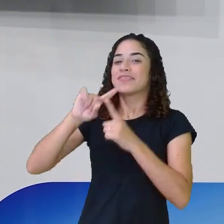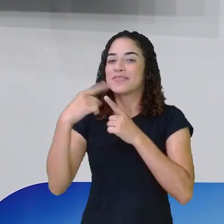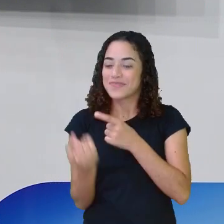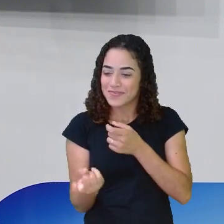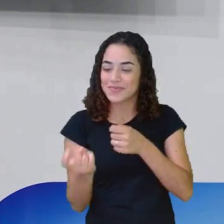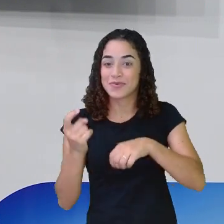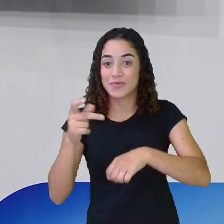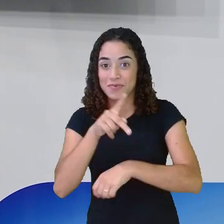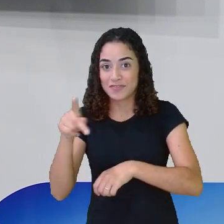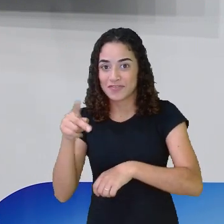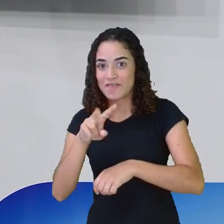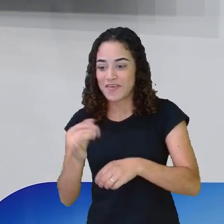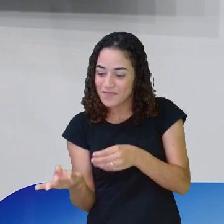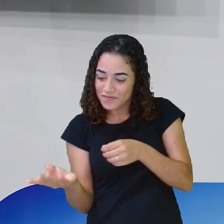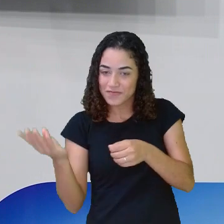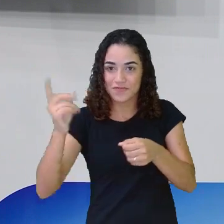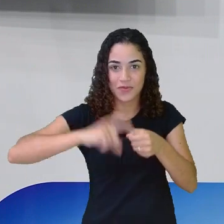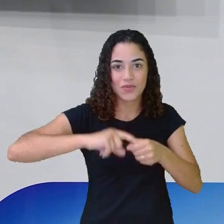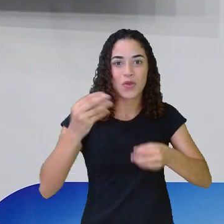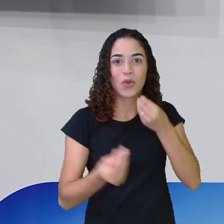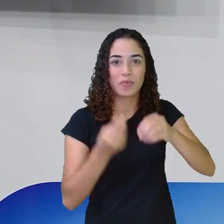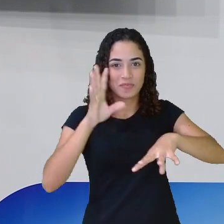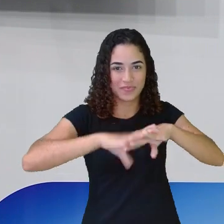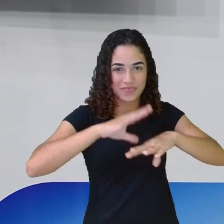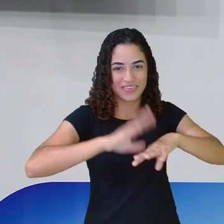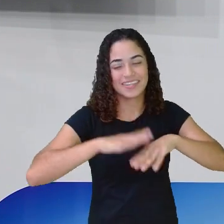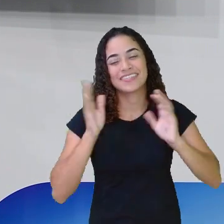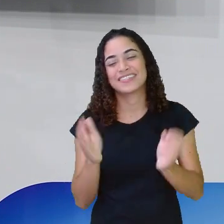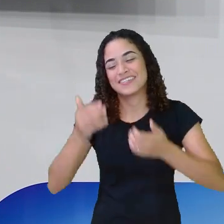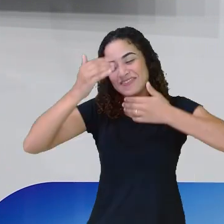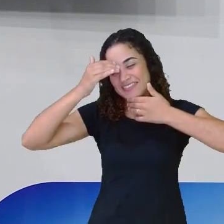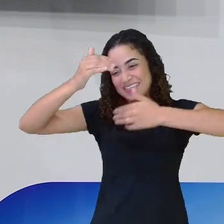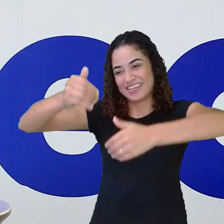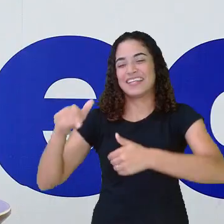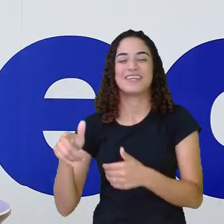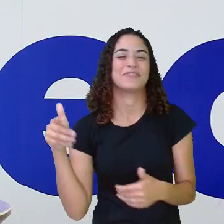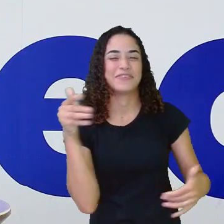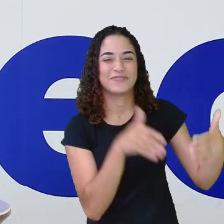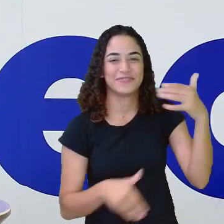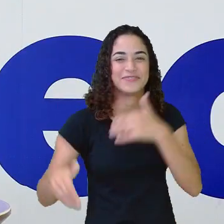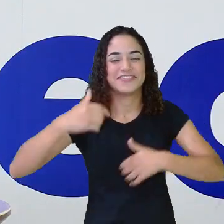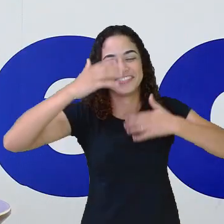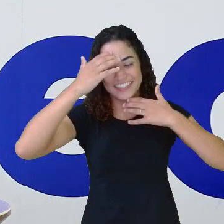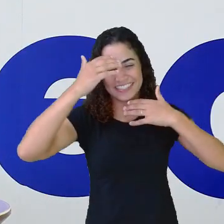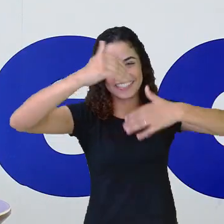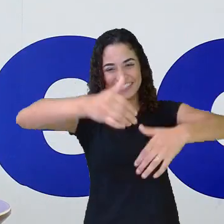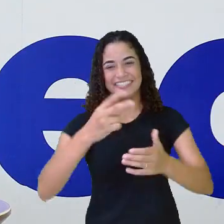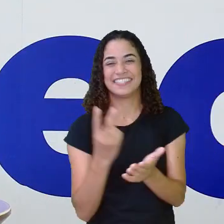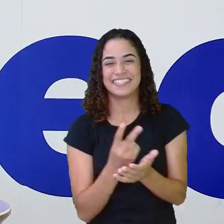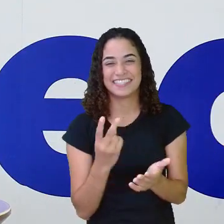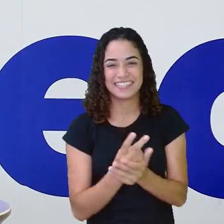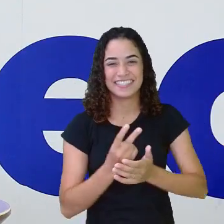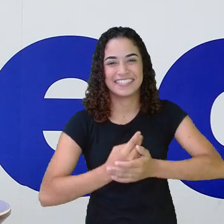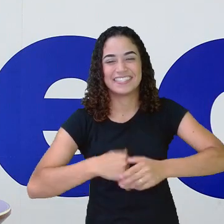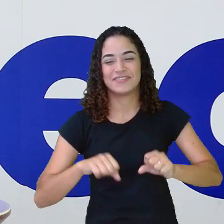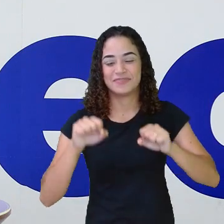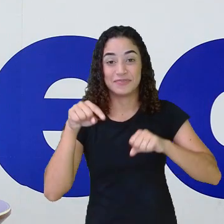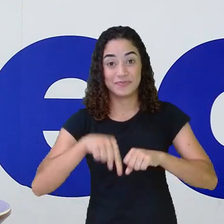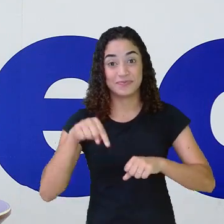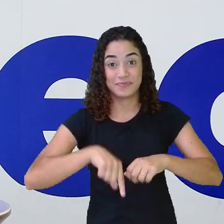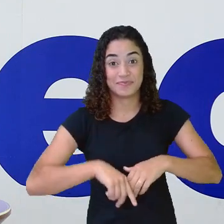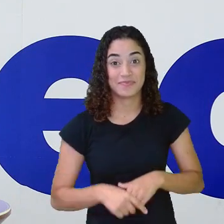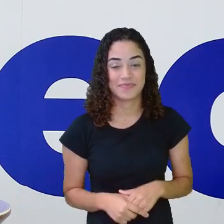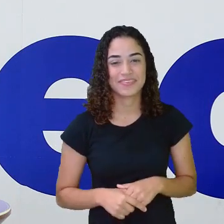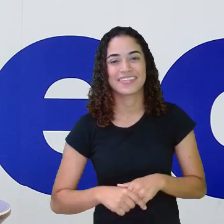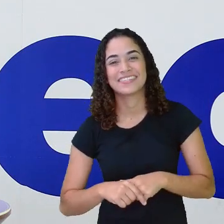professora Kedma volta aqui com matemática. já agradeço a ela a participação. Eu quem agradeço, professora. Sempre as ordens aqui. Da